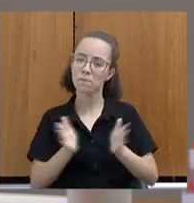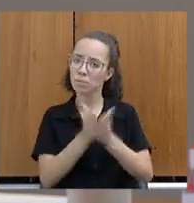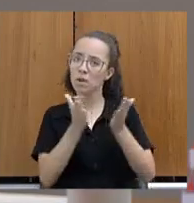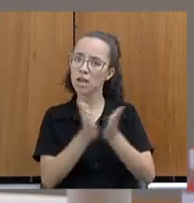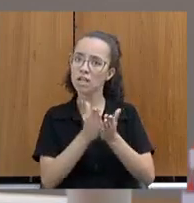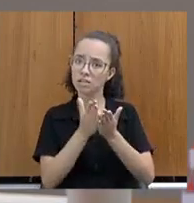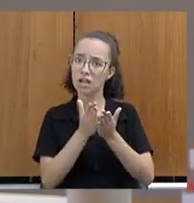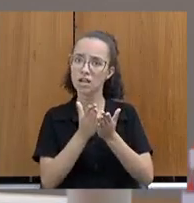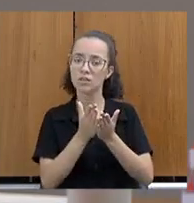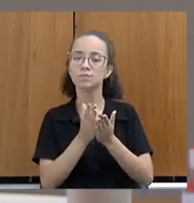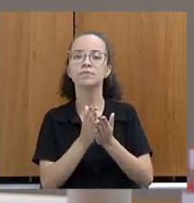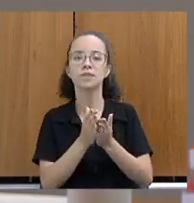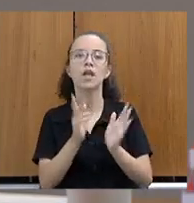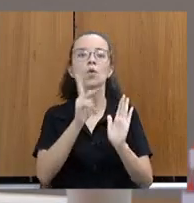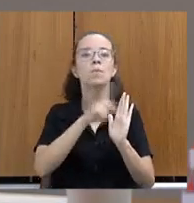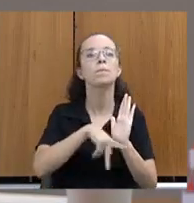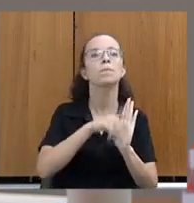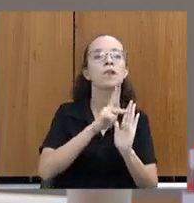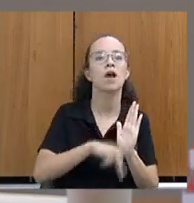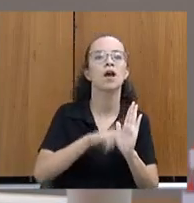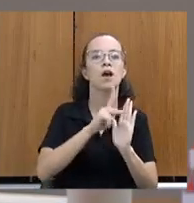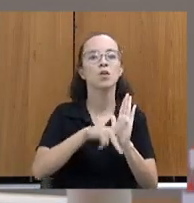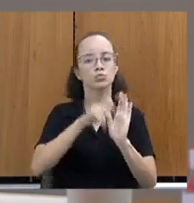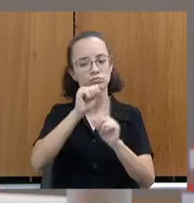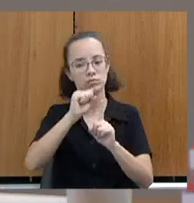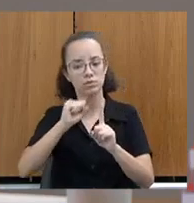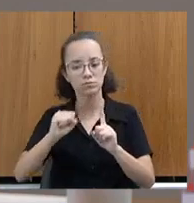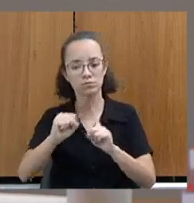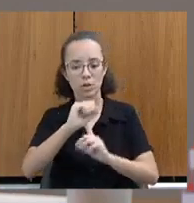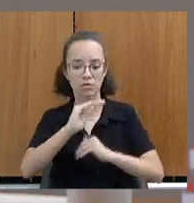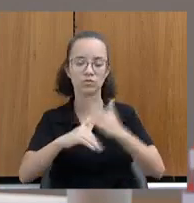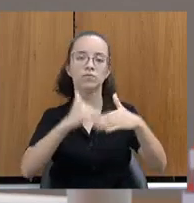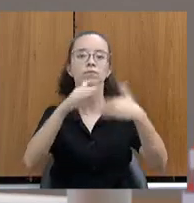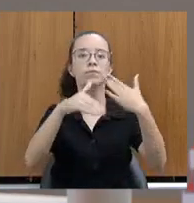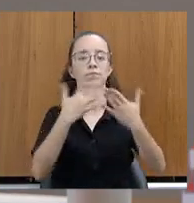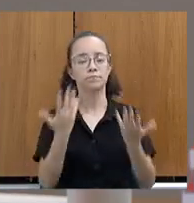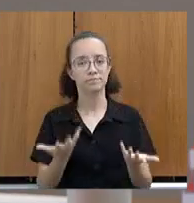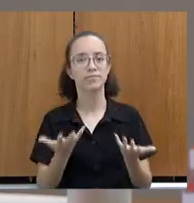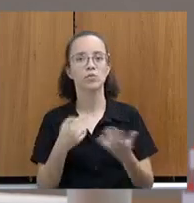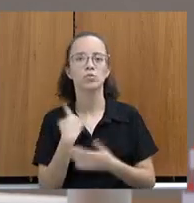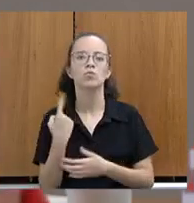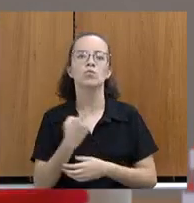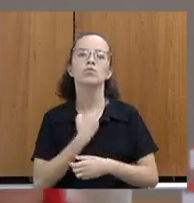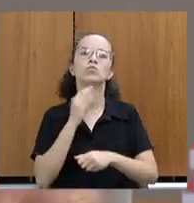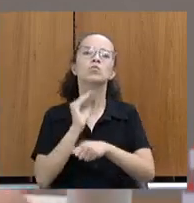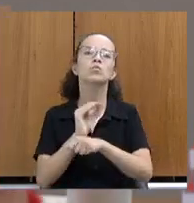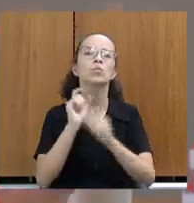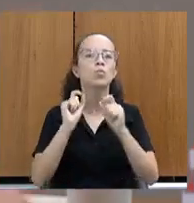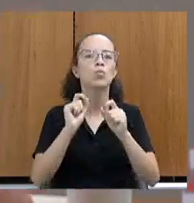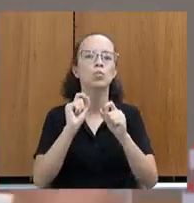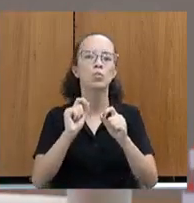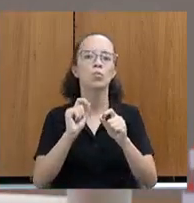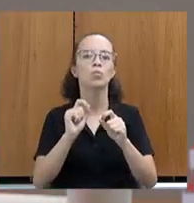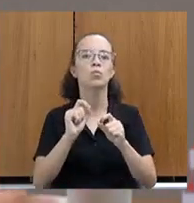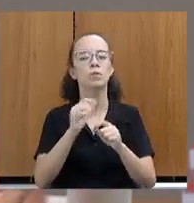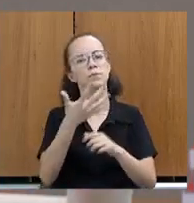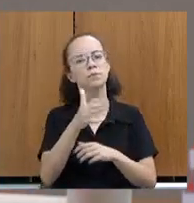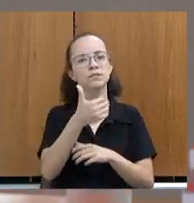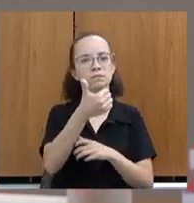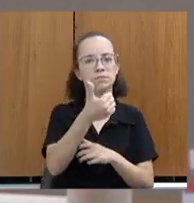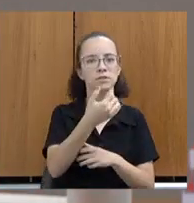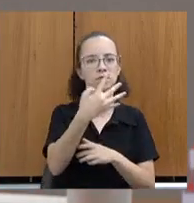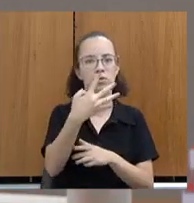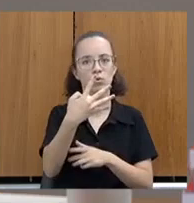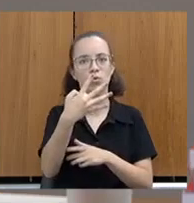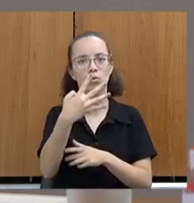que nós estamos chamando Plano de Promoção ao Desenvolvimento Social. E, com isso, nós estamos cuidando das 1.400,